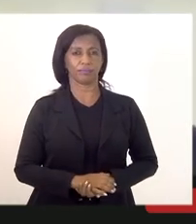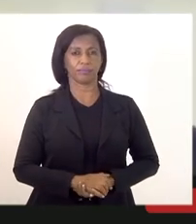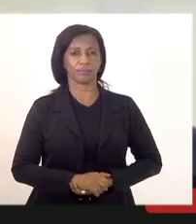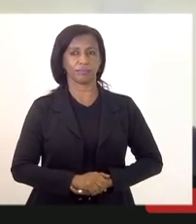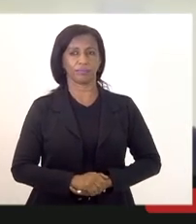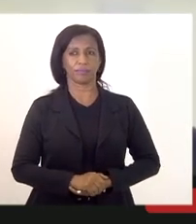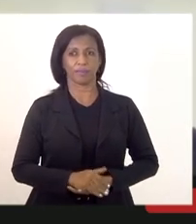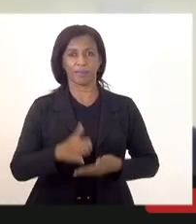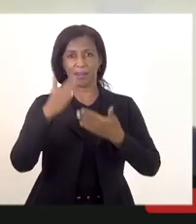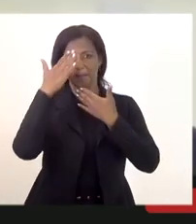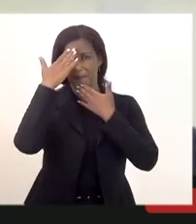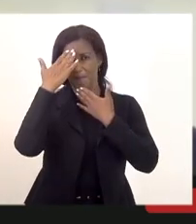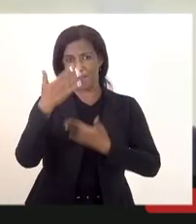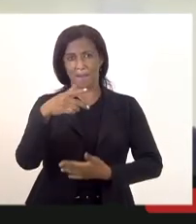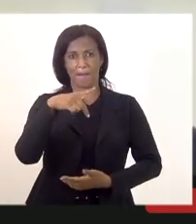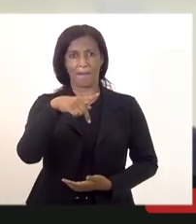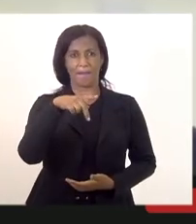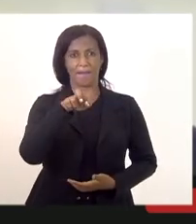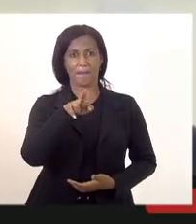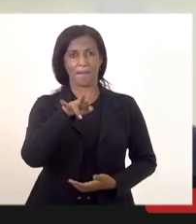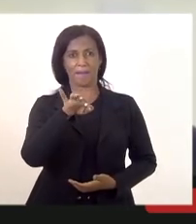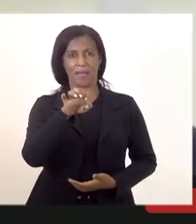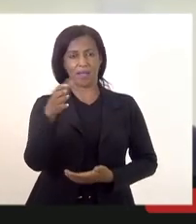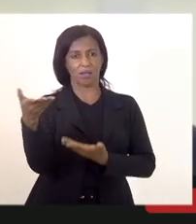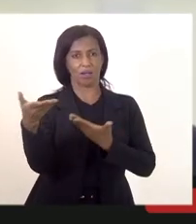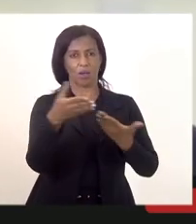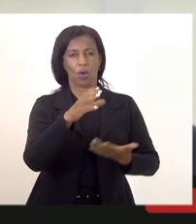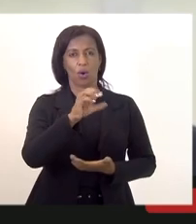obrigado Pericles com a palavra o secretário coronel Leandro